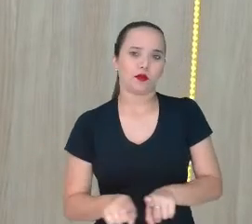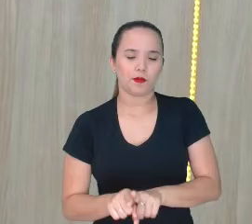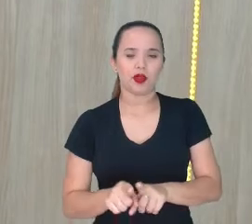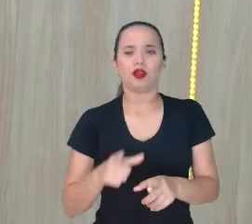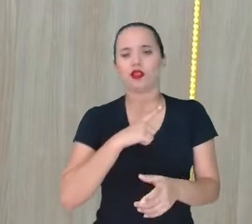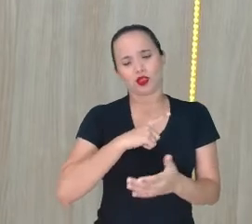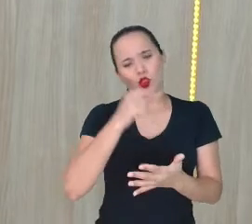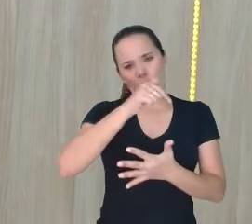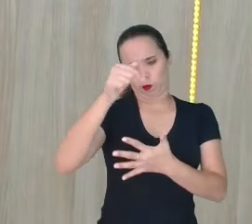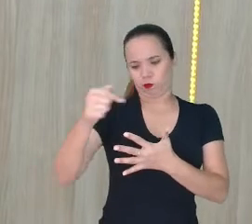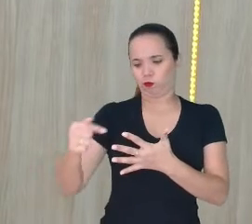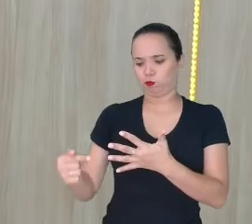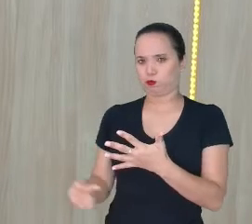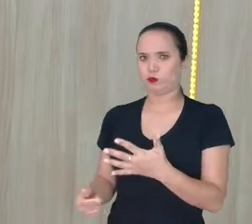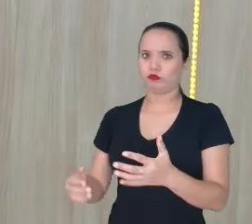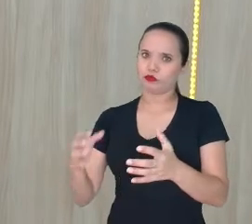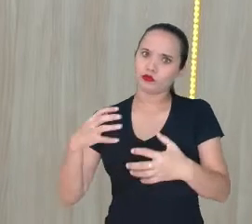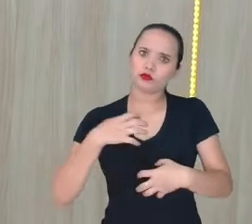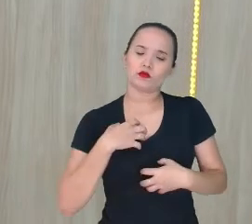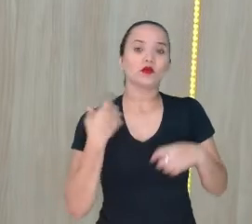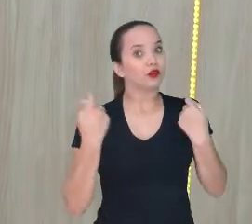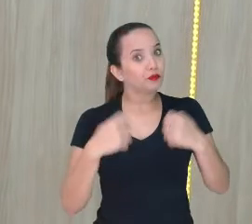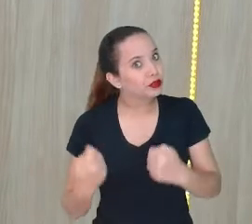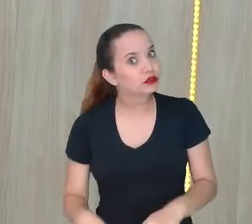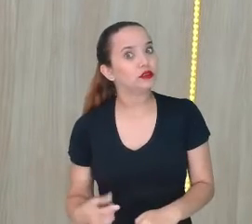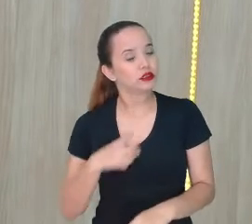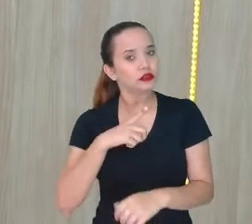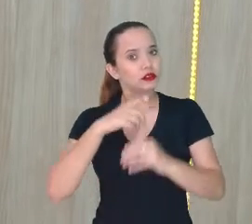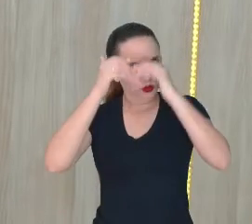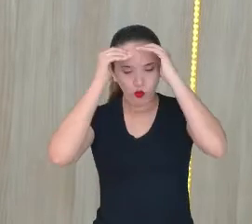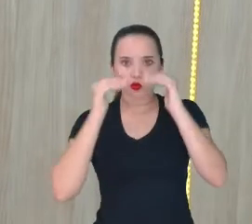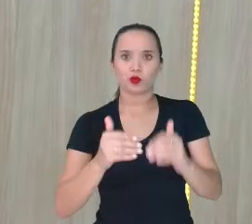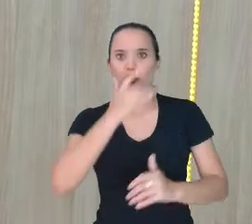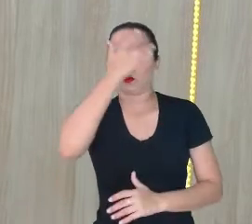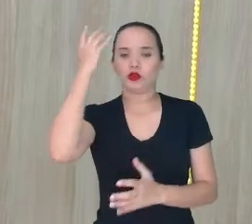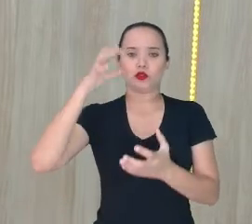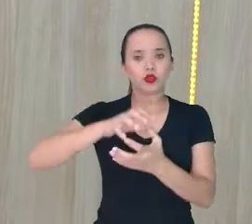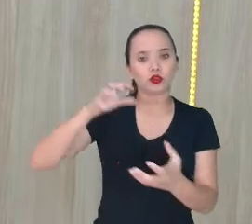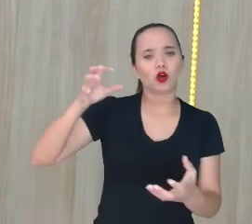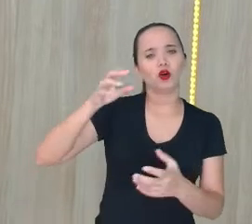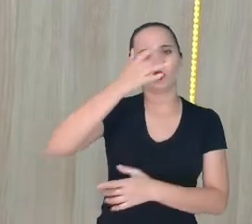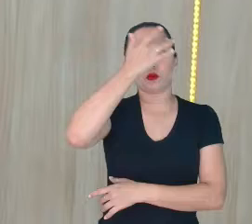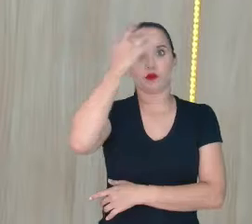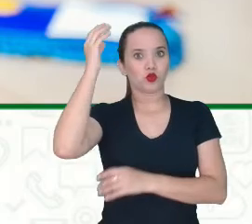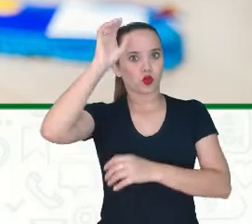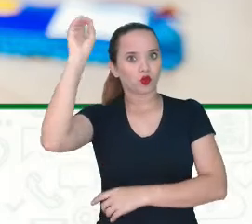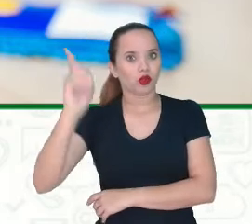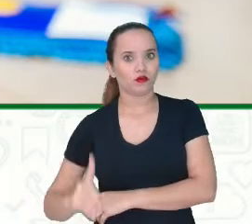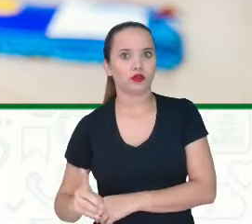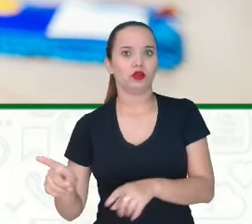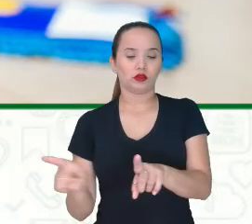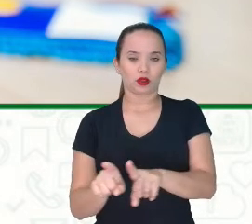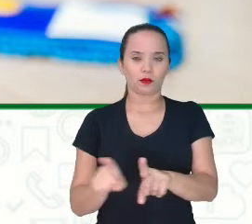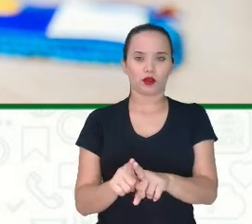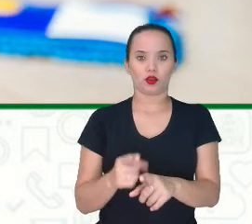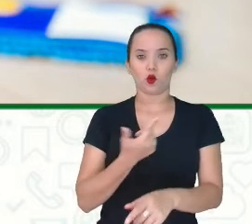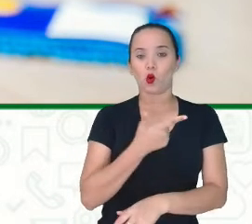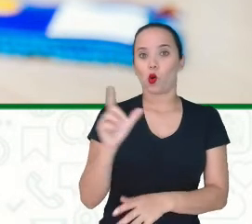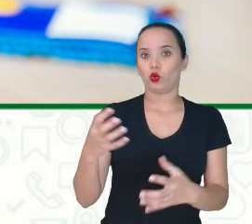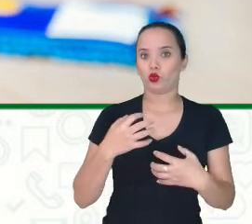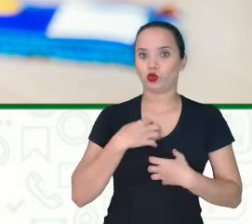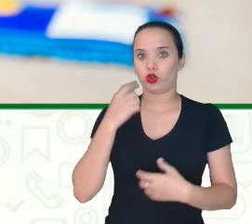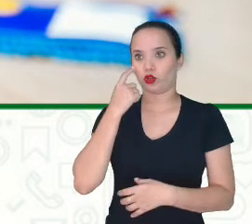várias formas São várias maneiras Que a gente pode respeitar A pessoa idosa A pessoa com deficiência Outra forma ali Em casa Olha só